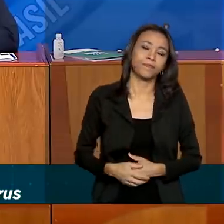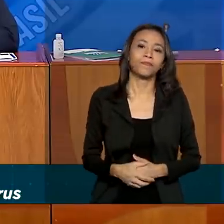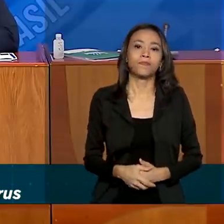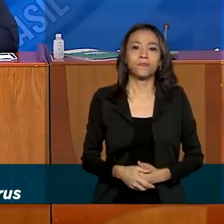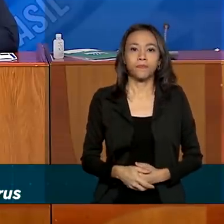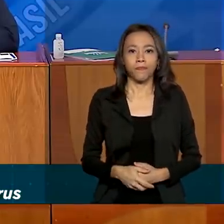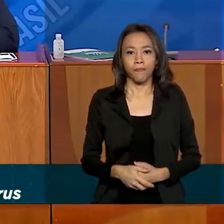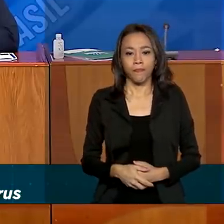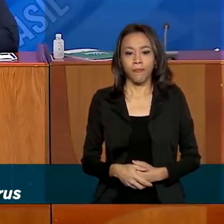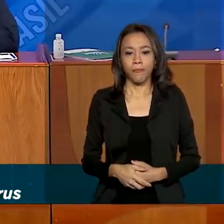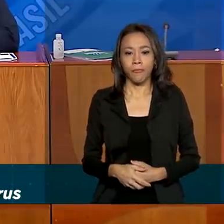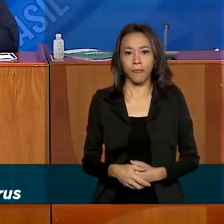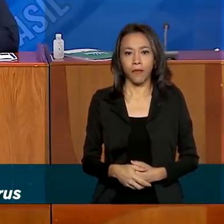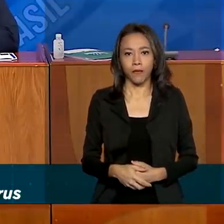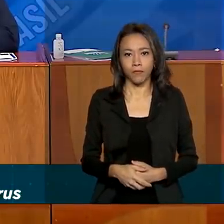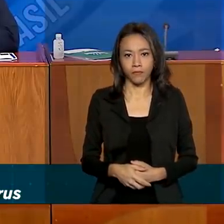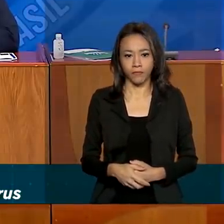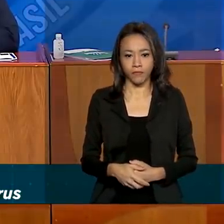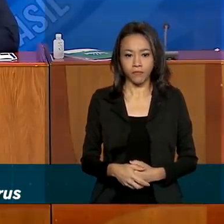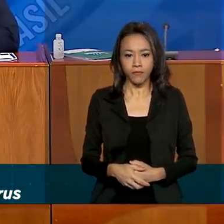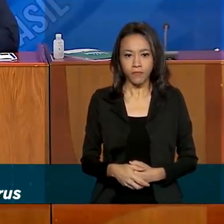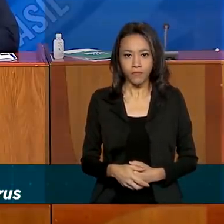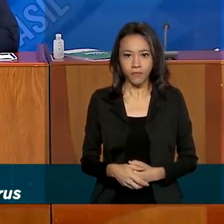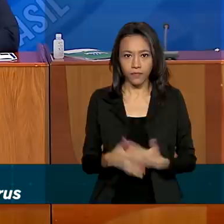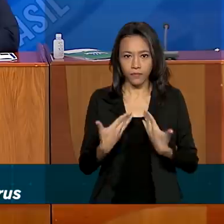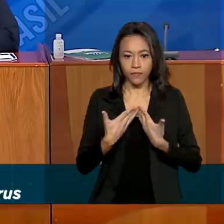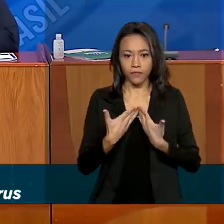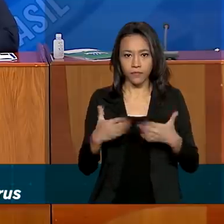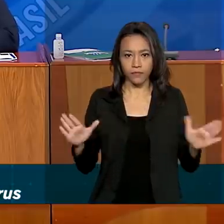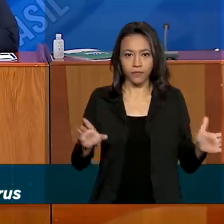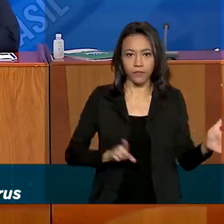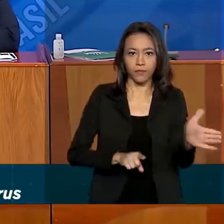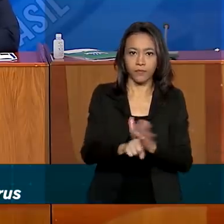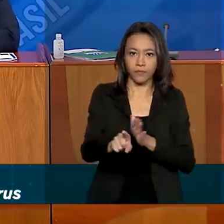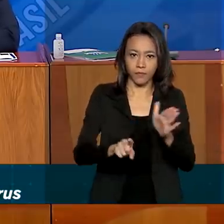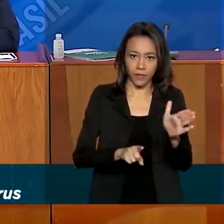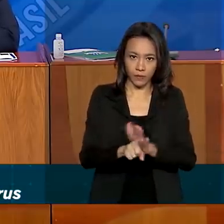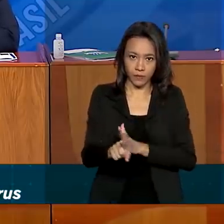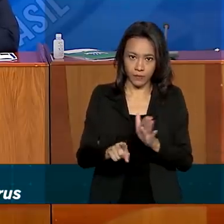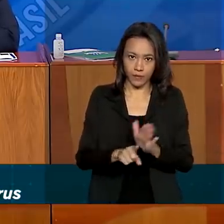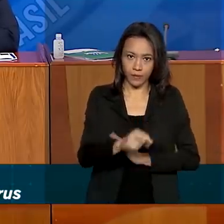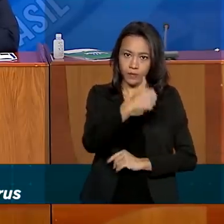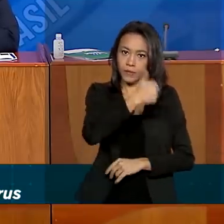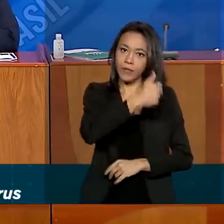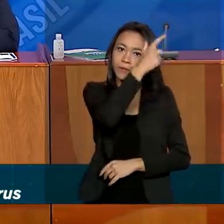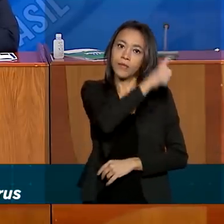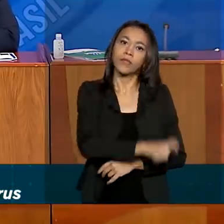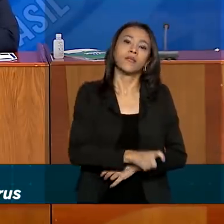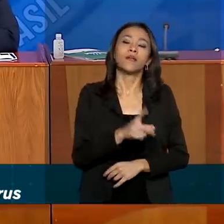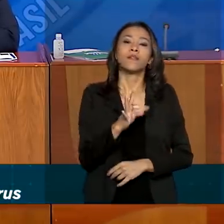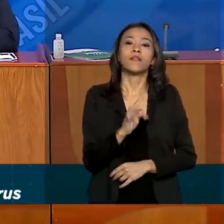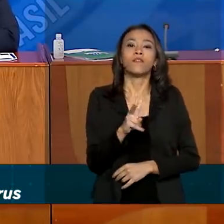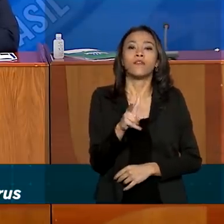Abriremos para as perguntas, primeira pergunta, Renata Varandas, TV Record.